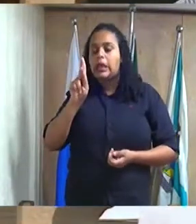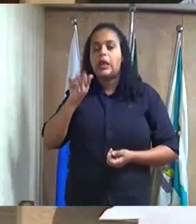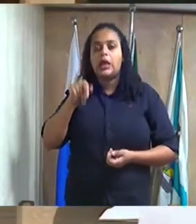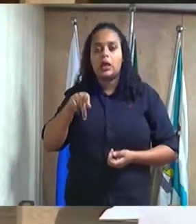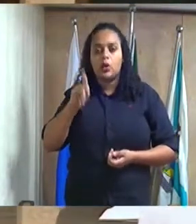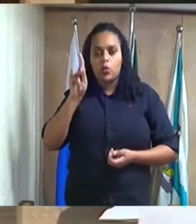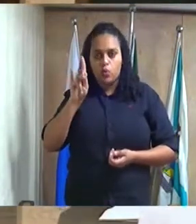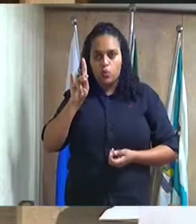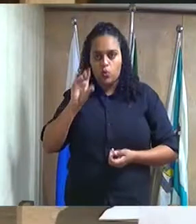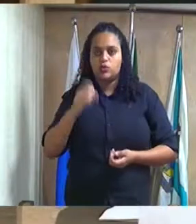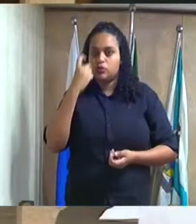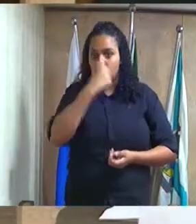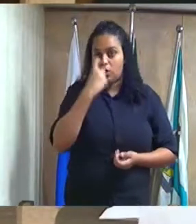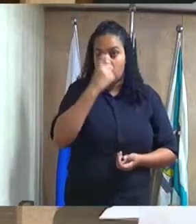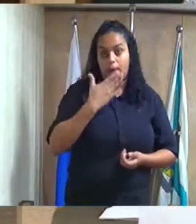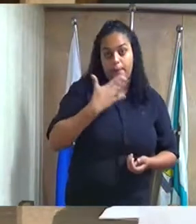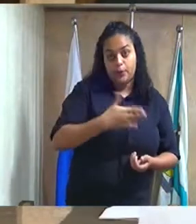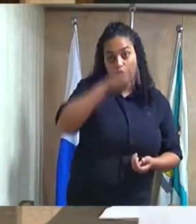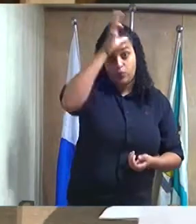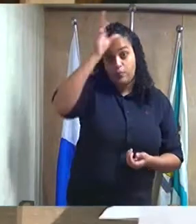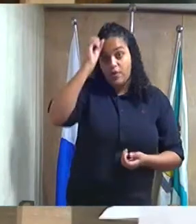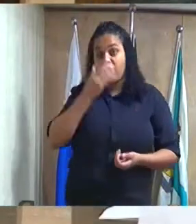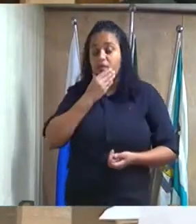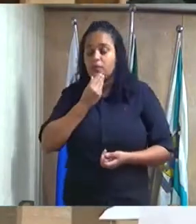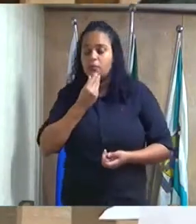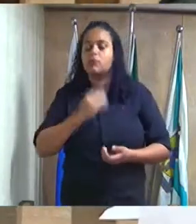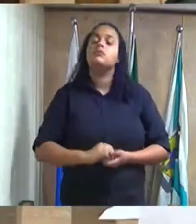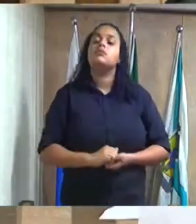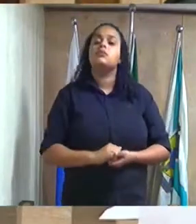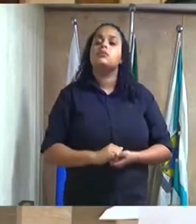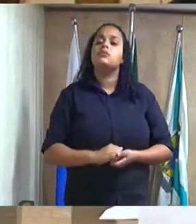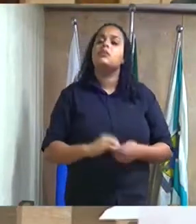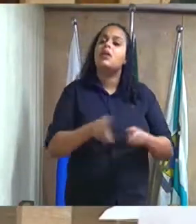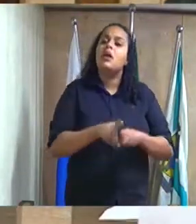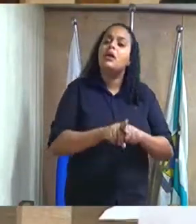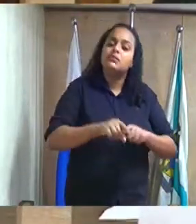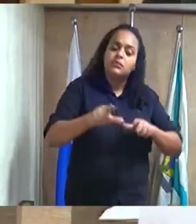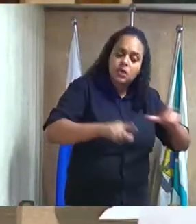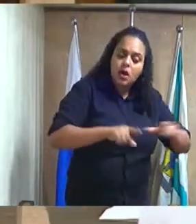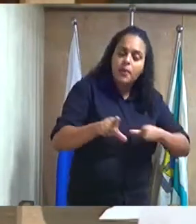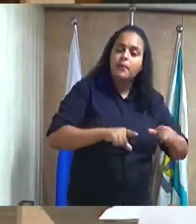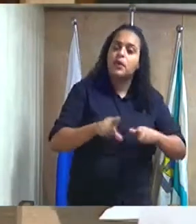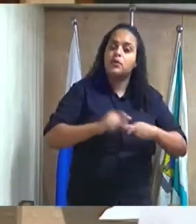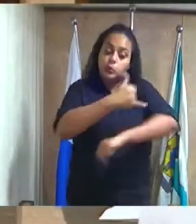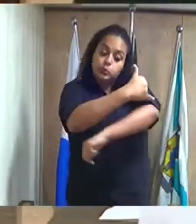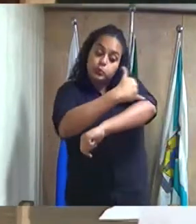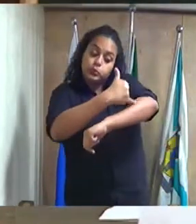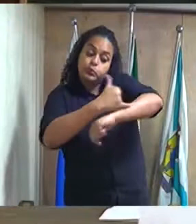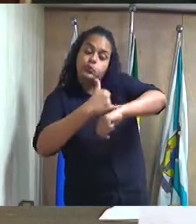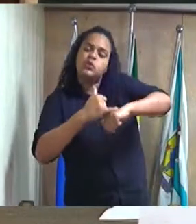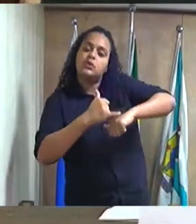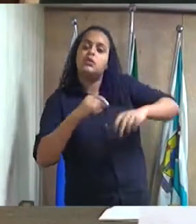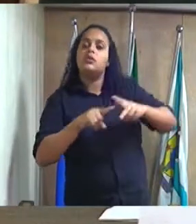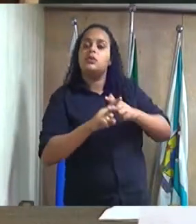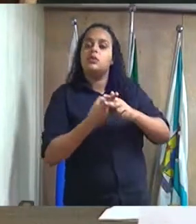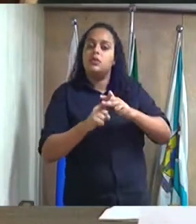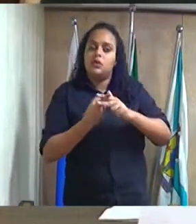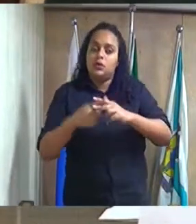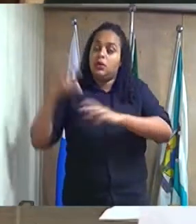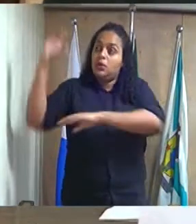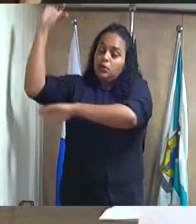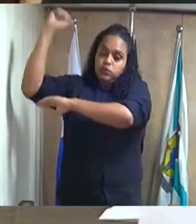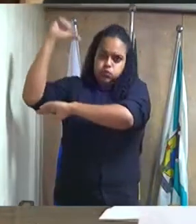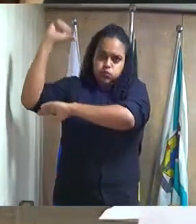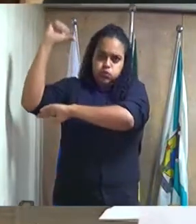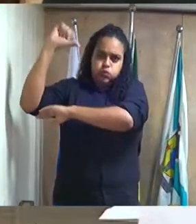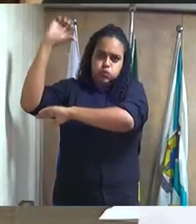solicitando ao excelentíssimo senhor prefeito serviço de recapeamento asfáltico e iluminação pública com troca de